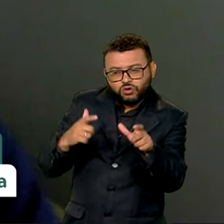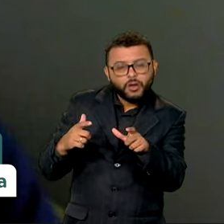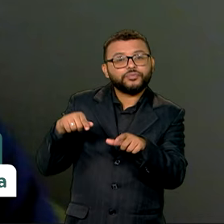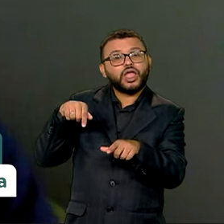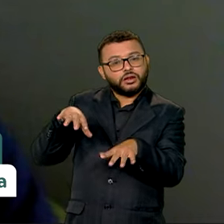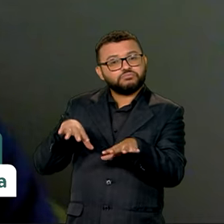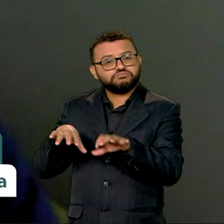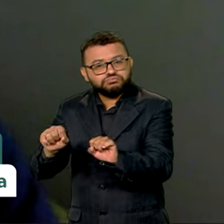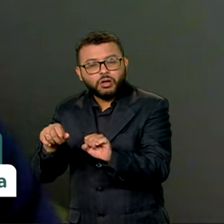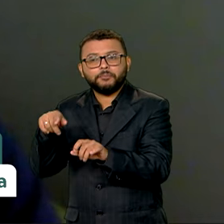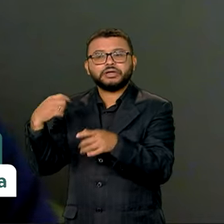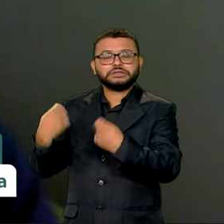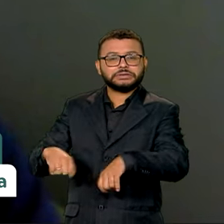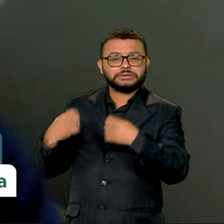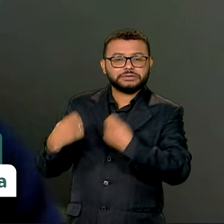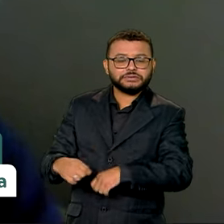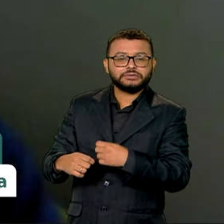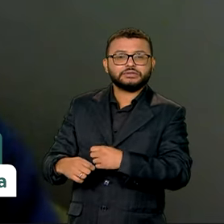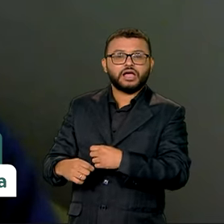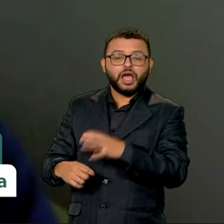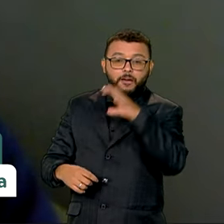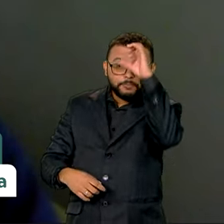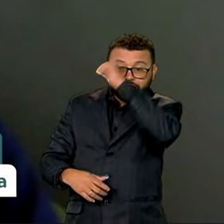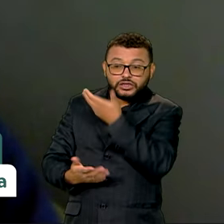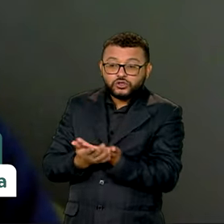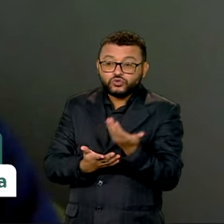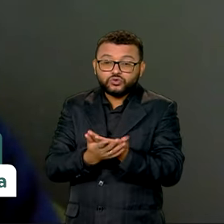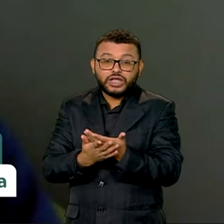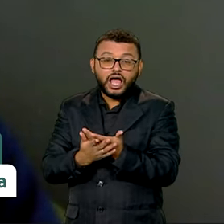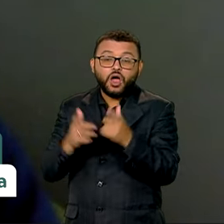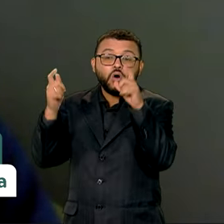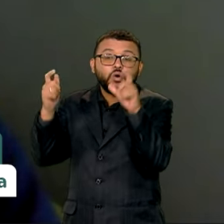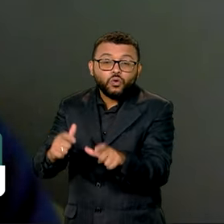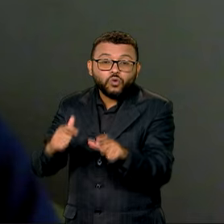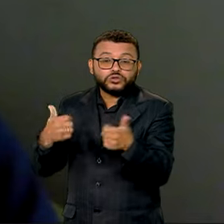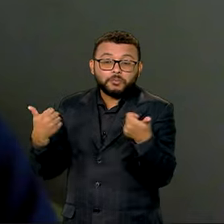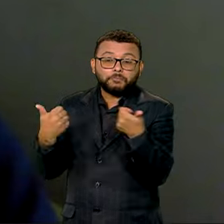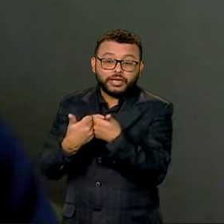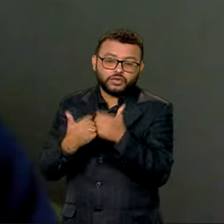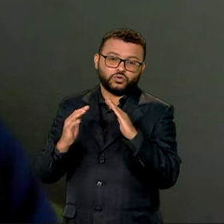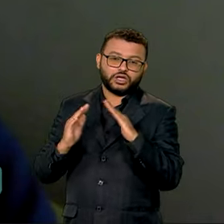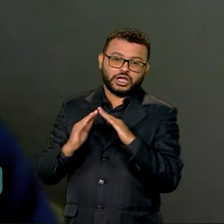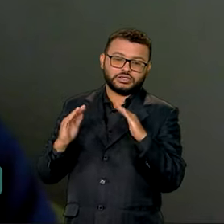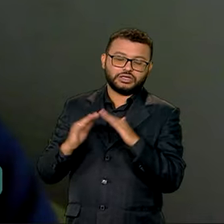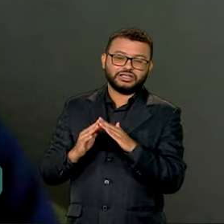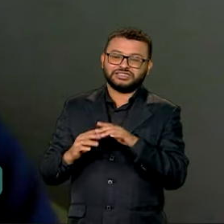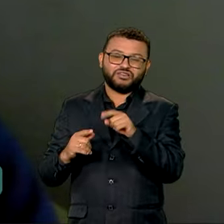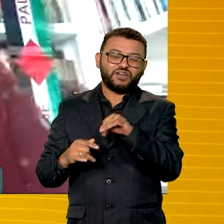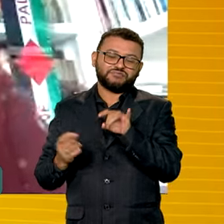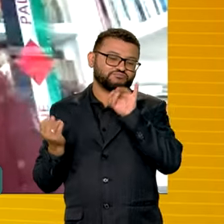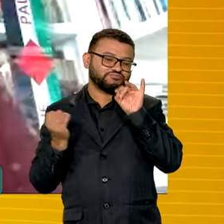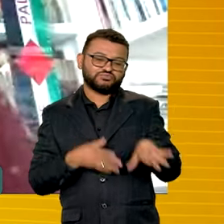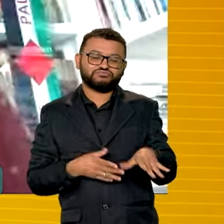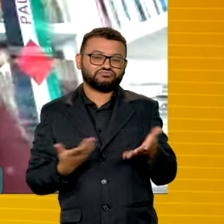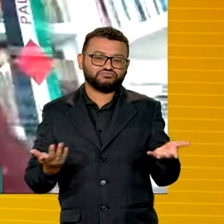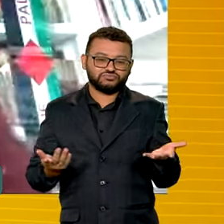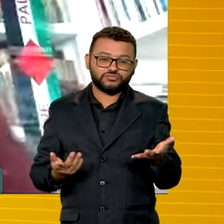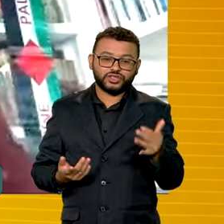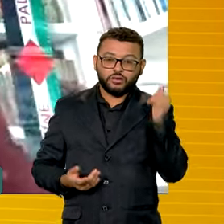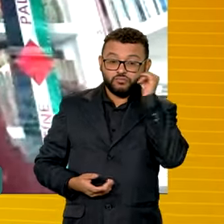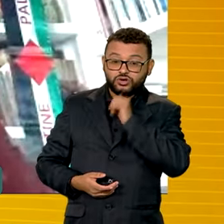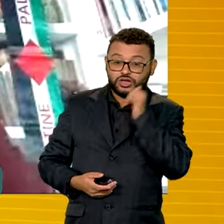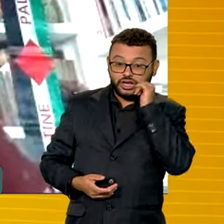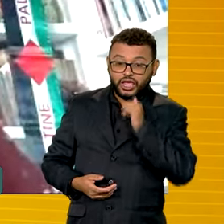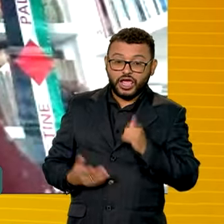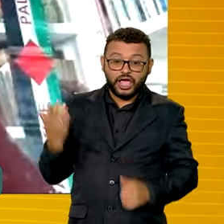precisam ter aulas nas suas comunidades perto de casa. Senão, eles não vão estudar. Para Rubineus,